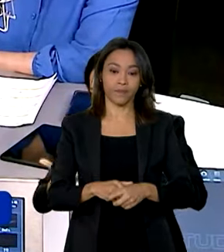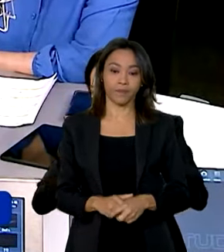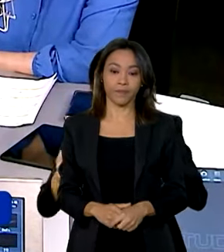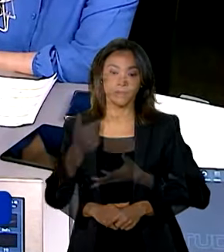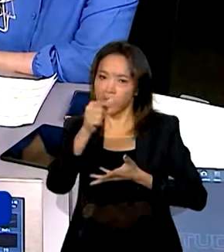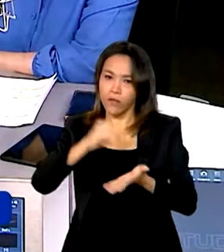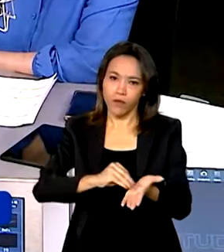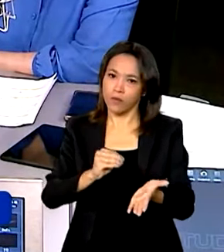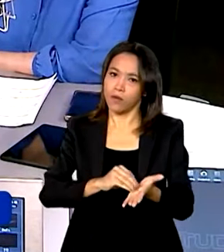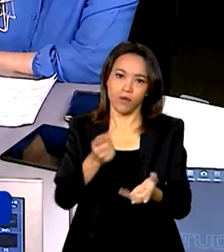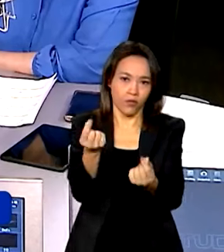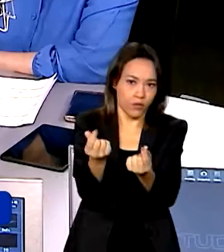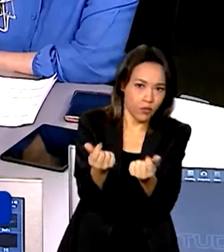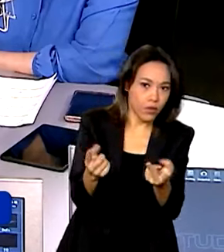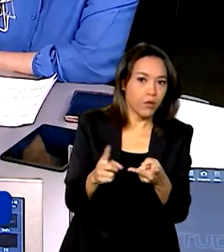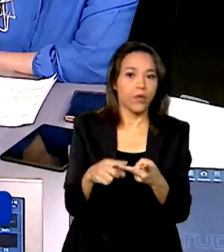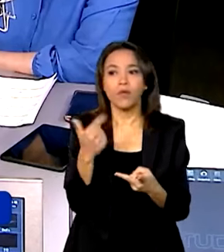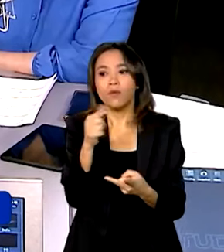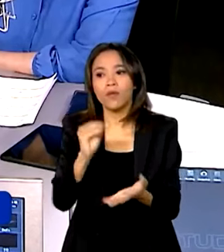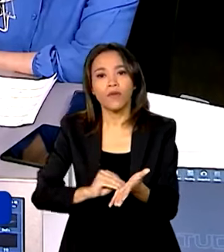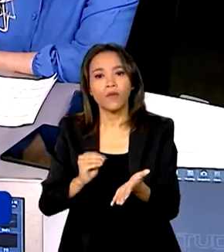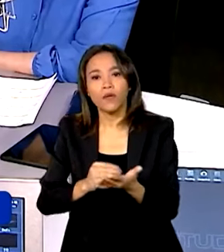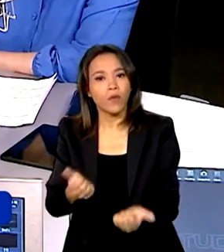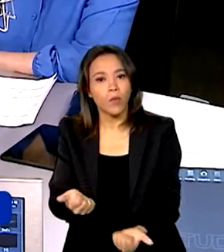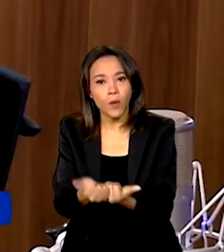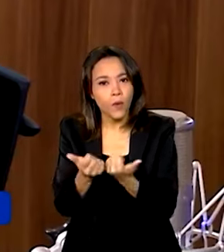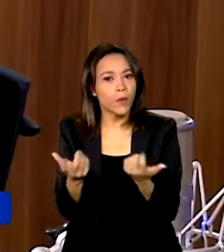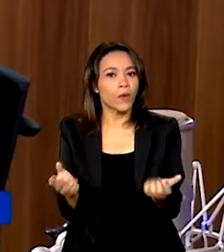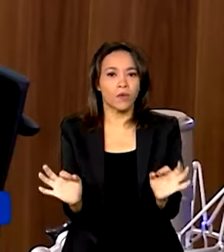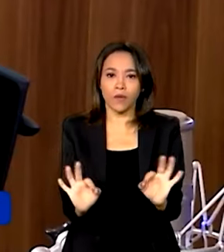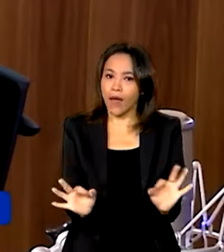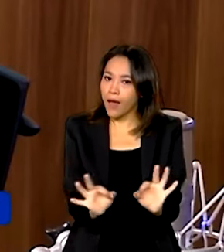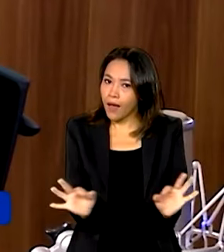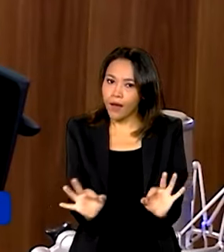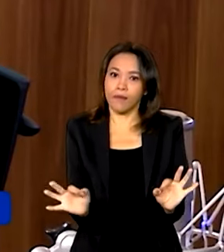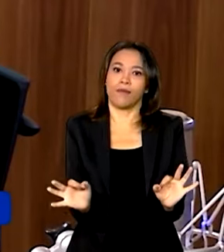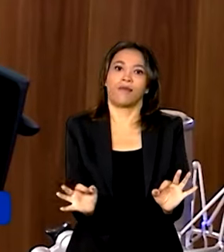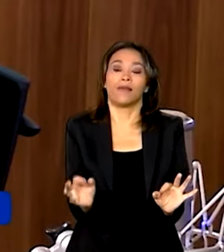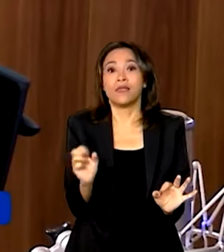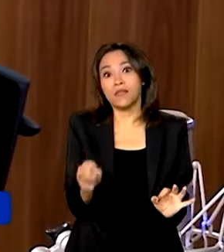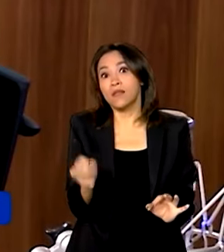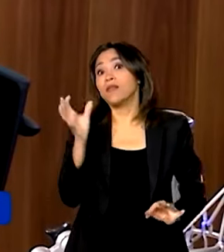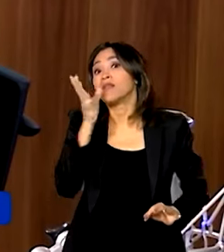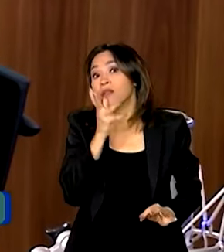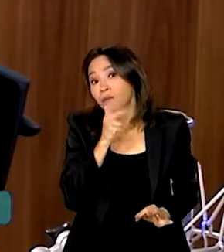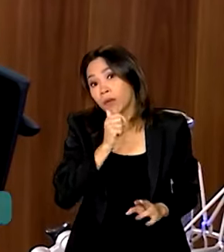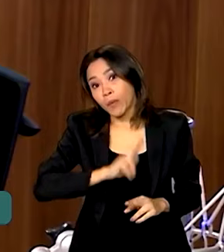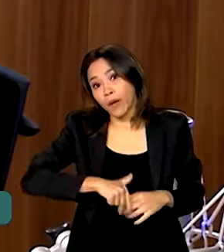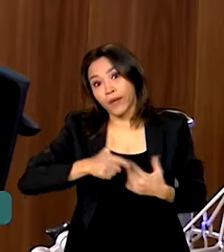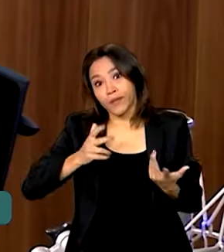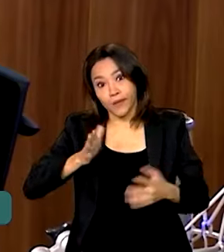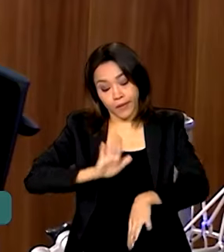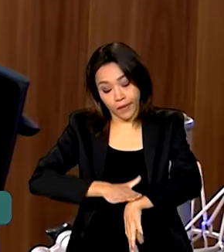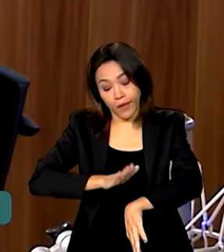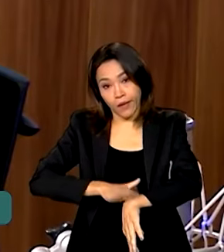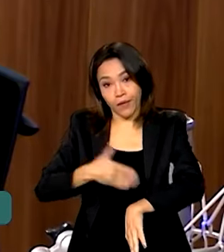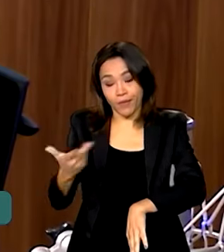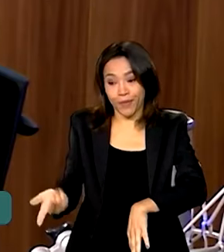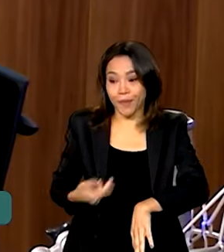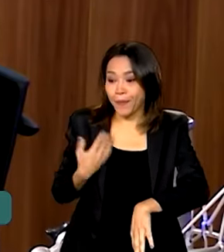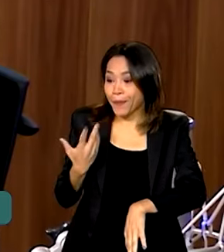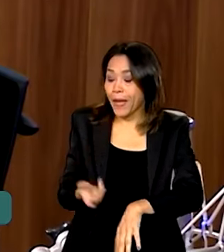assistência. Se há alguma demora, às vezes um delay em relação ao tempo, requer muita